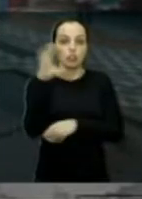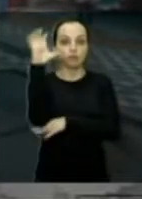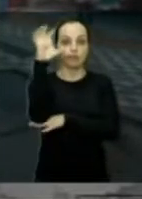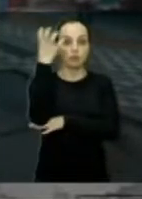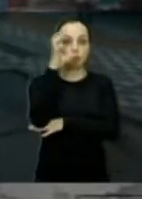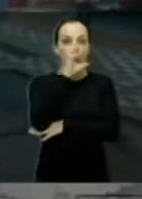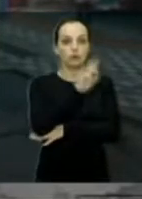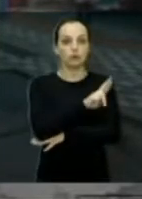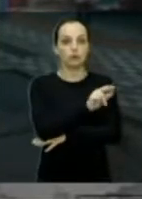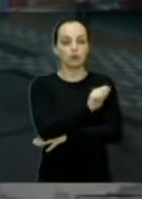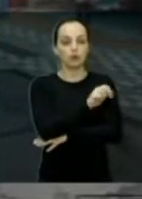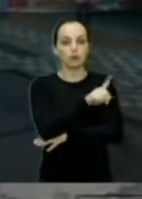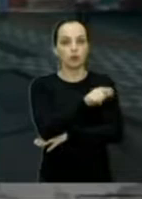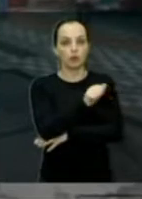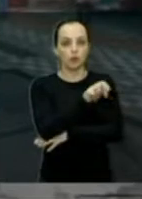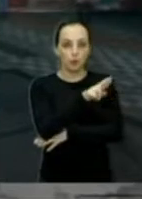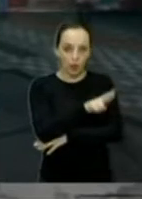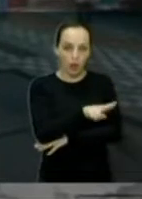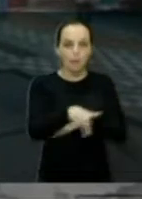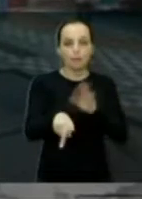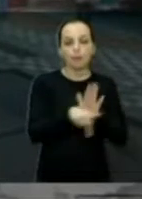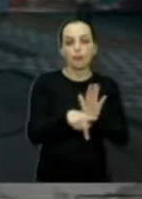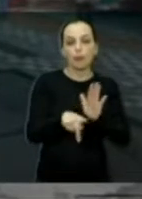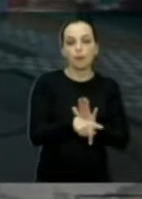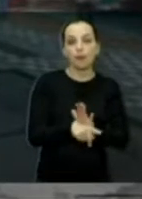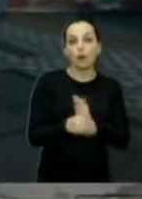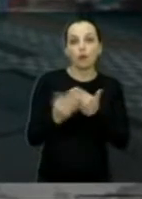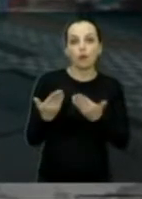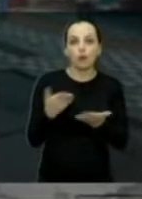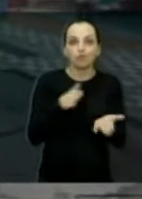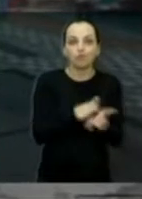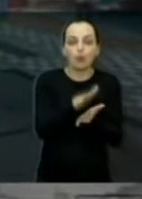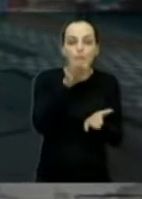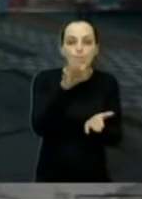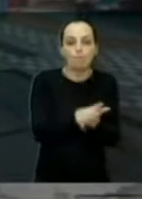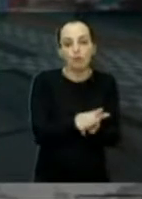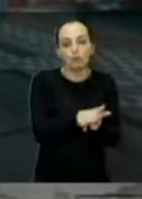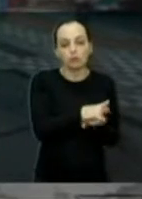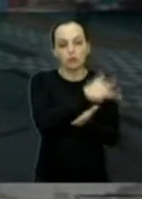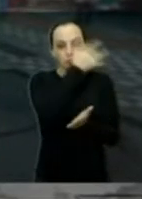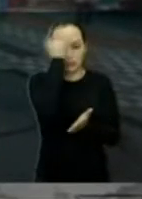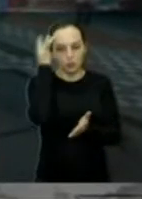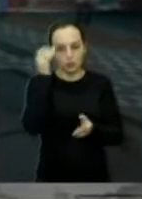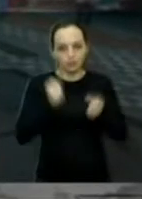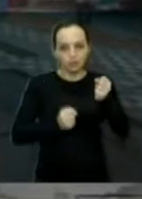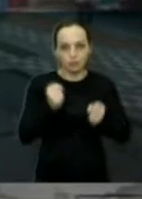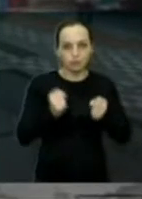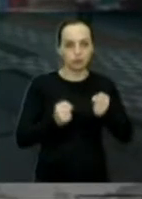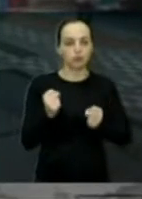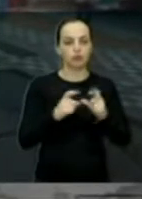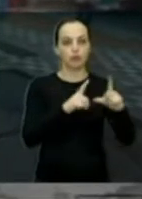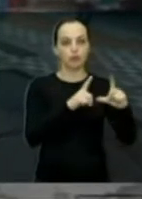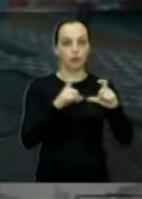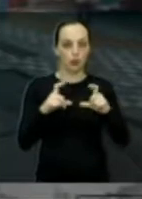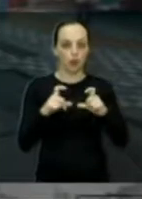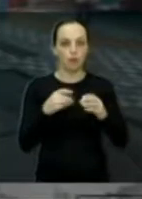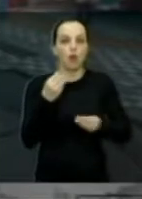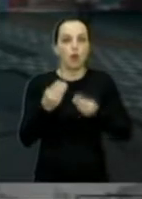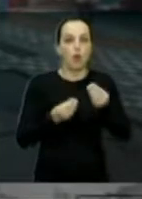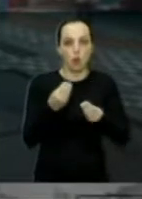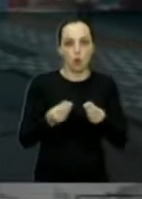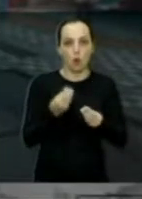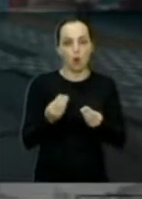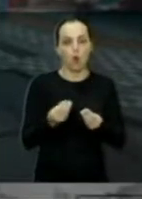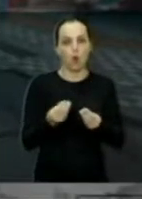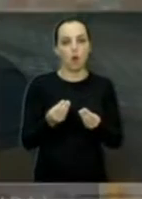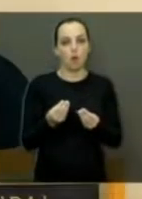instalado ali, existia um radar ali, e o radar fotografava a placa do seu veículo. Gente, isso